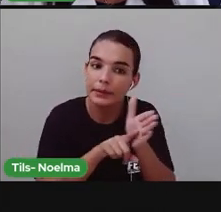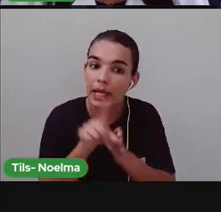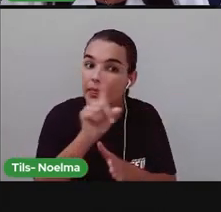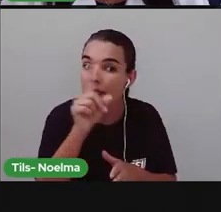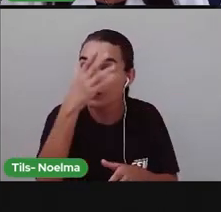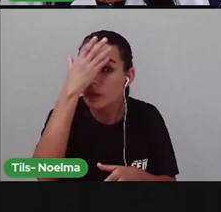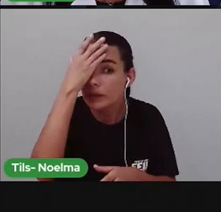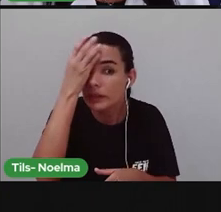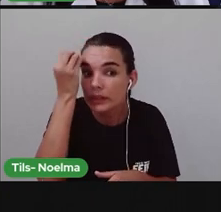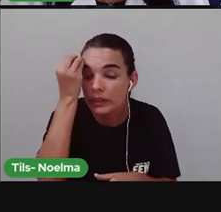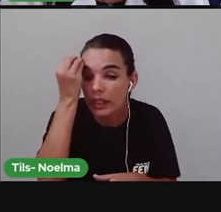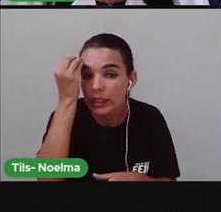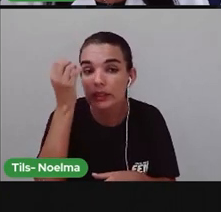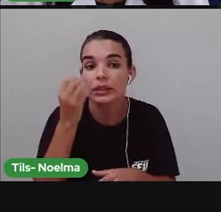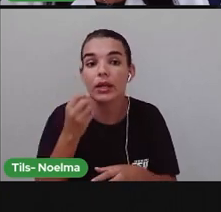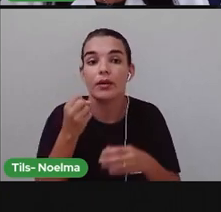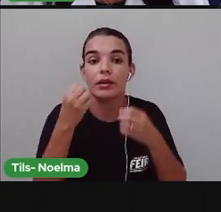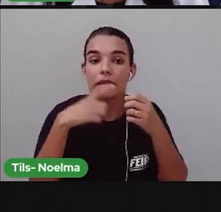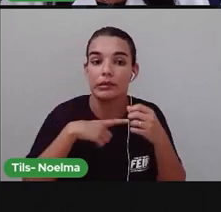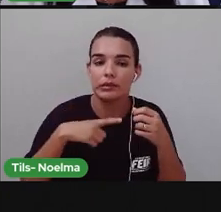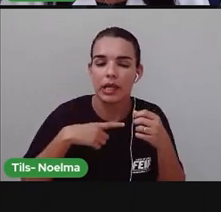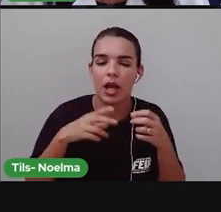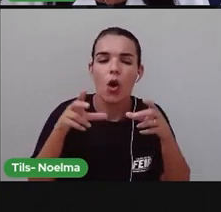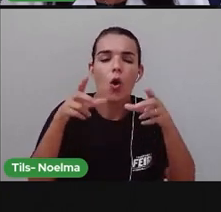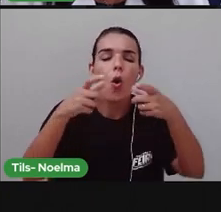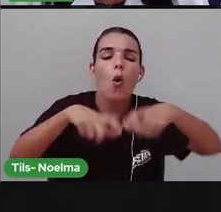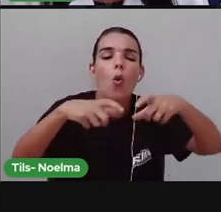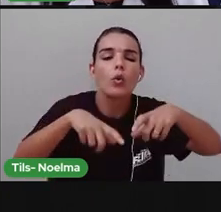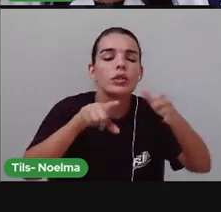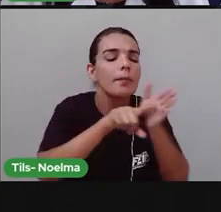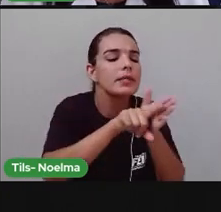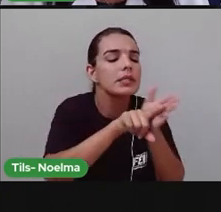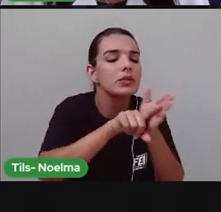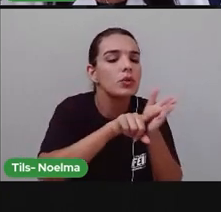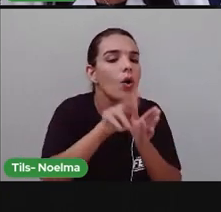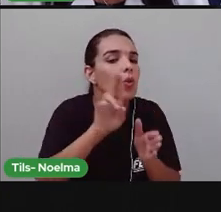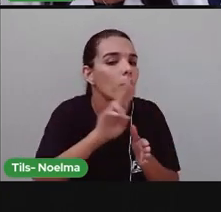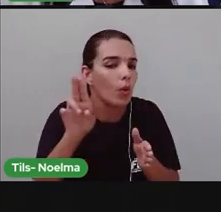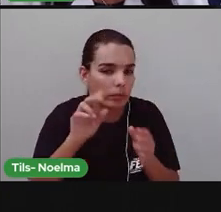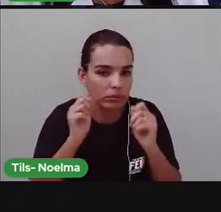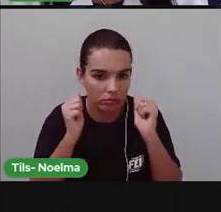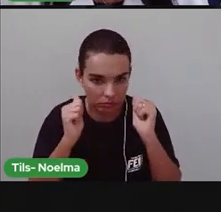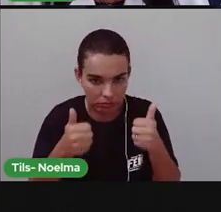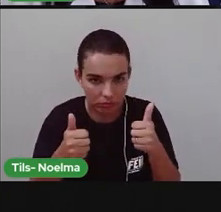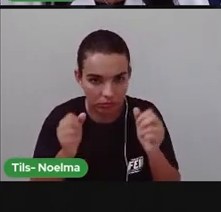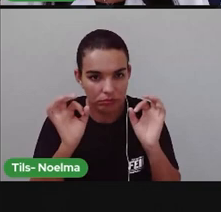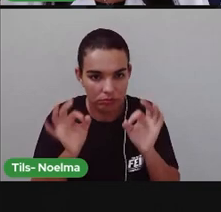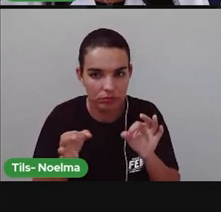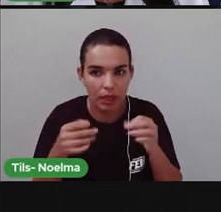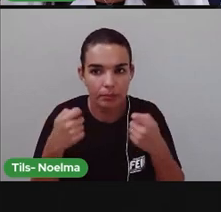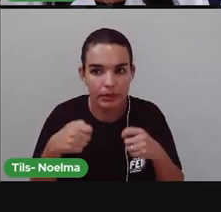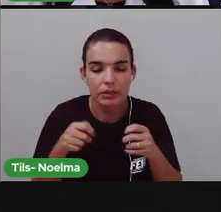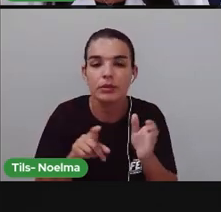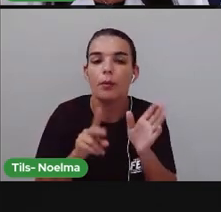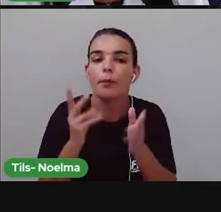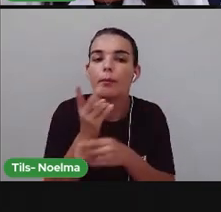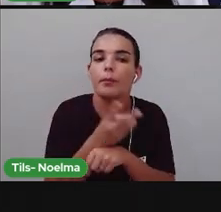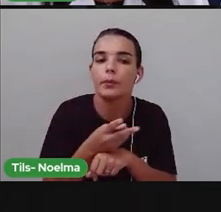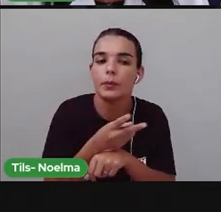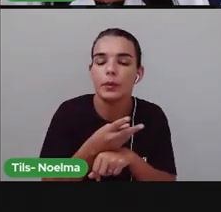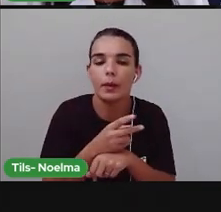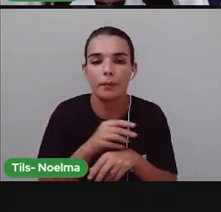esqueçam De retirar A fonte Né Escrever lá De onde foi Que vocês tiraram Essas informações